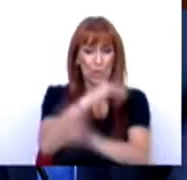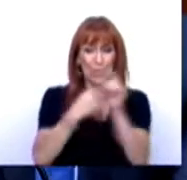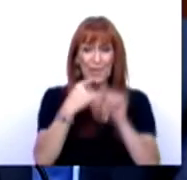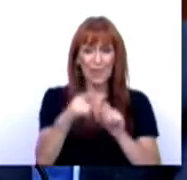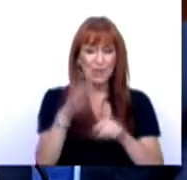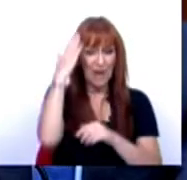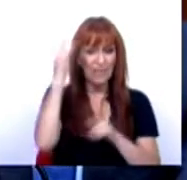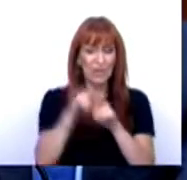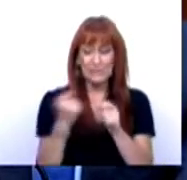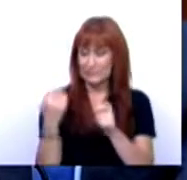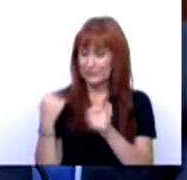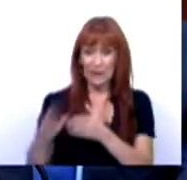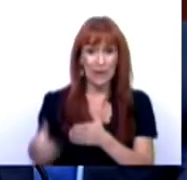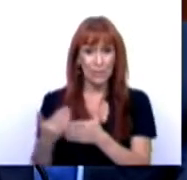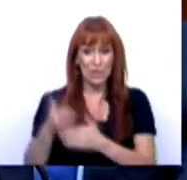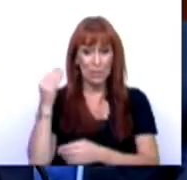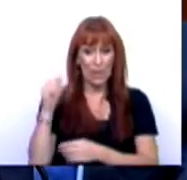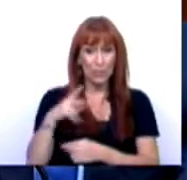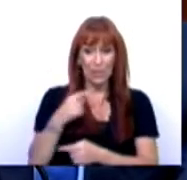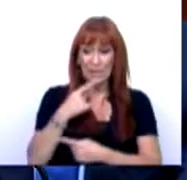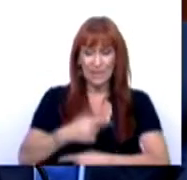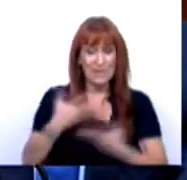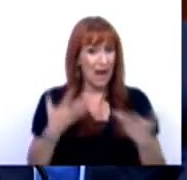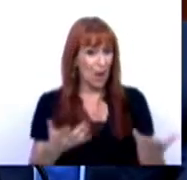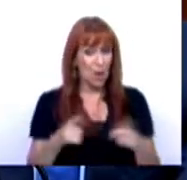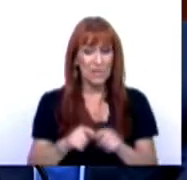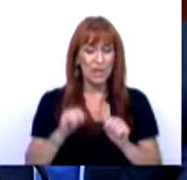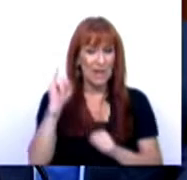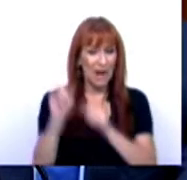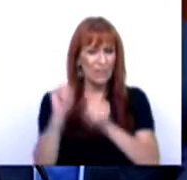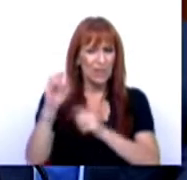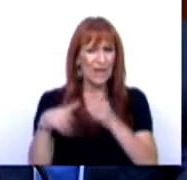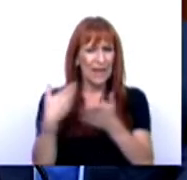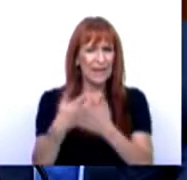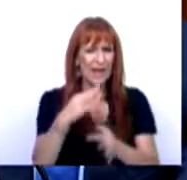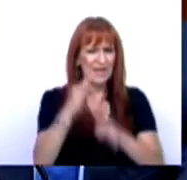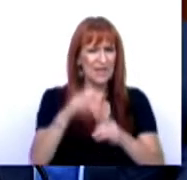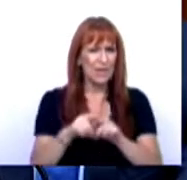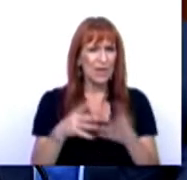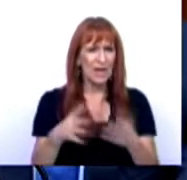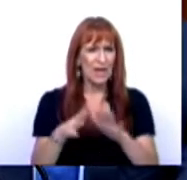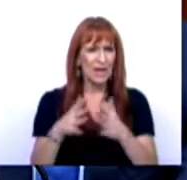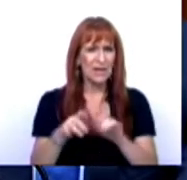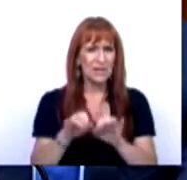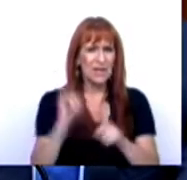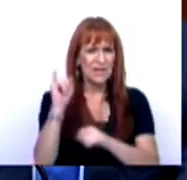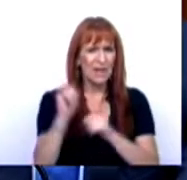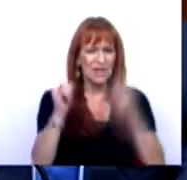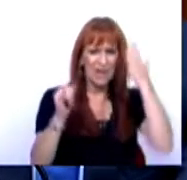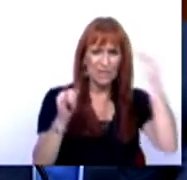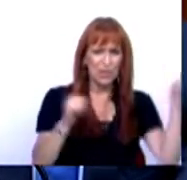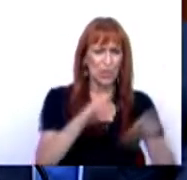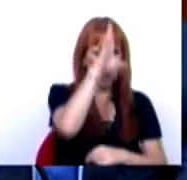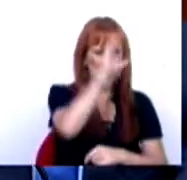e à estimativa mais recente apresentada pelo Banco de Portugal. Neste momento, a inflação que vai até setembro ainda está inferior à inflação prevista